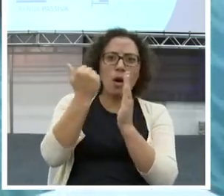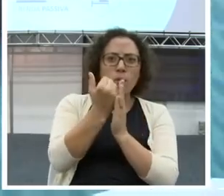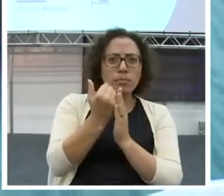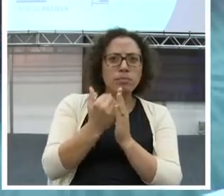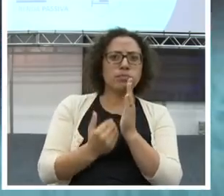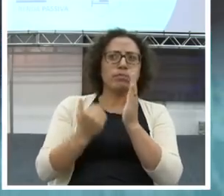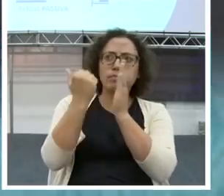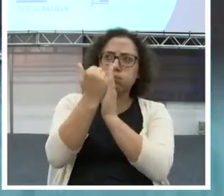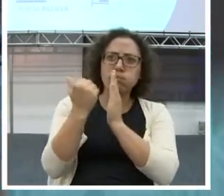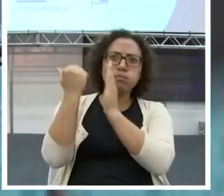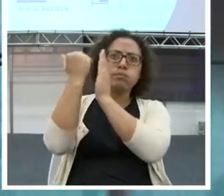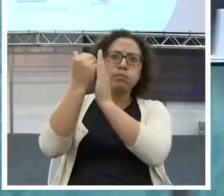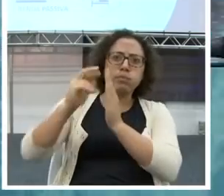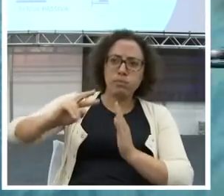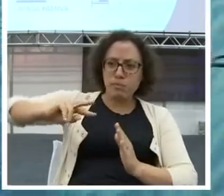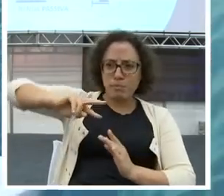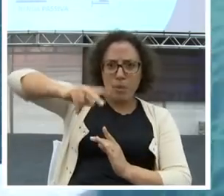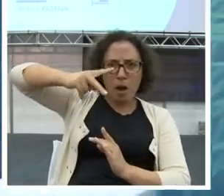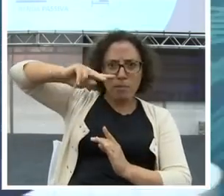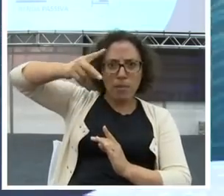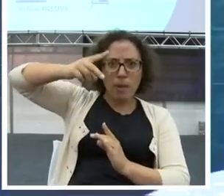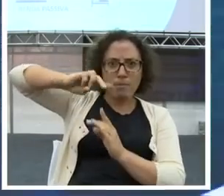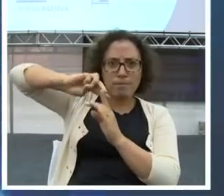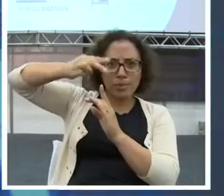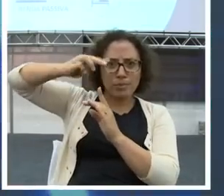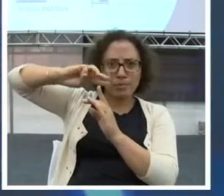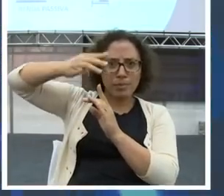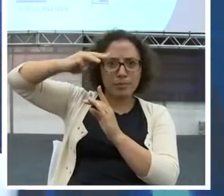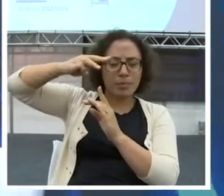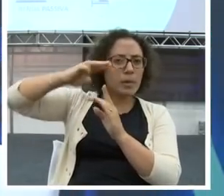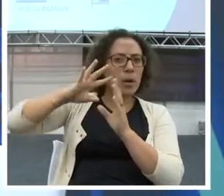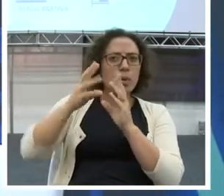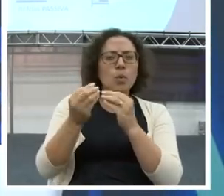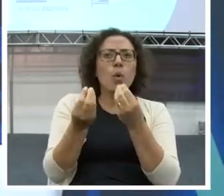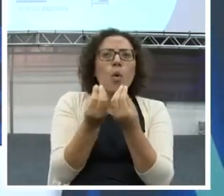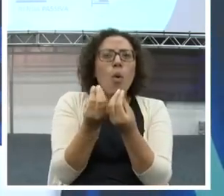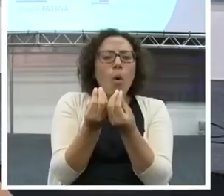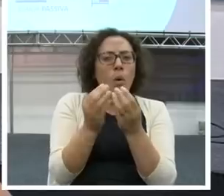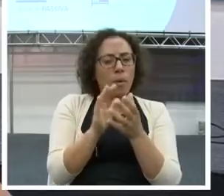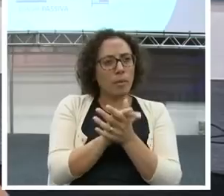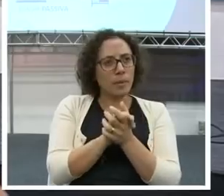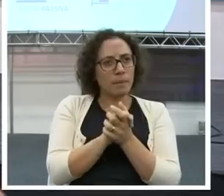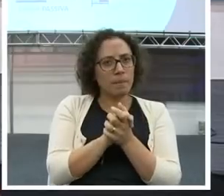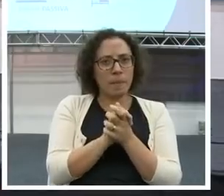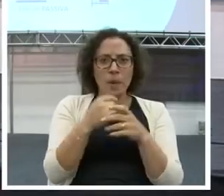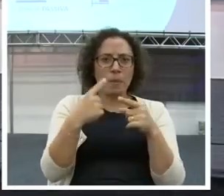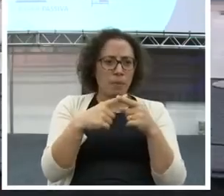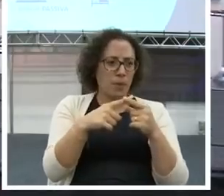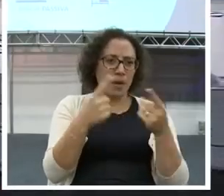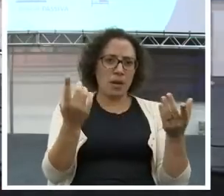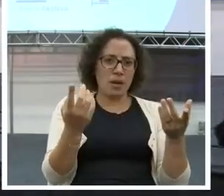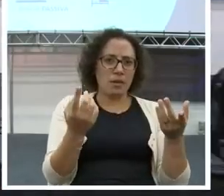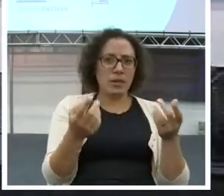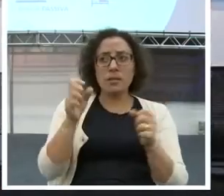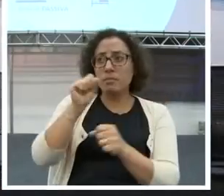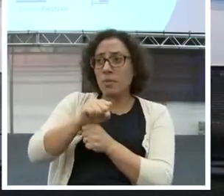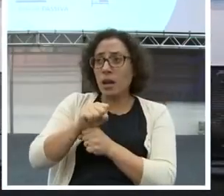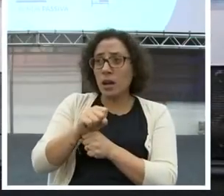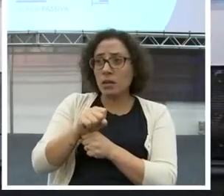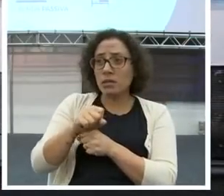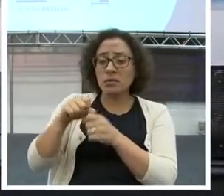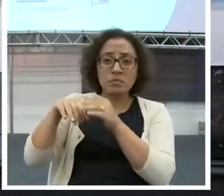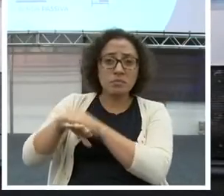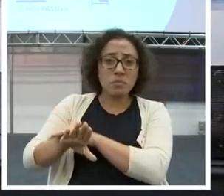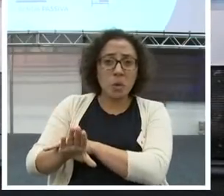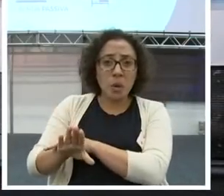obrigação de multiplicar as coisas que Deus coloca na minha mão. Eu não posso fazer aquilo ficar lá paradinho.